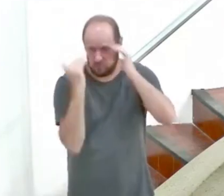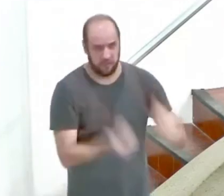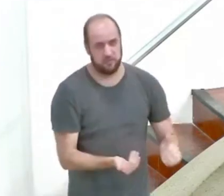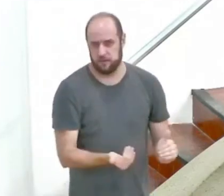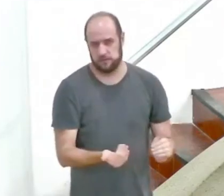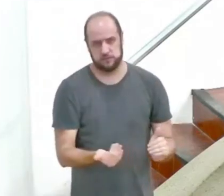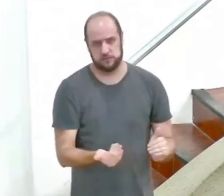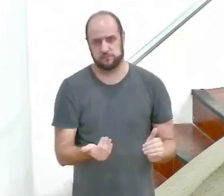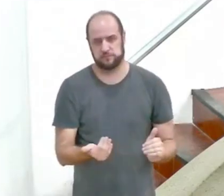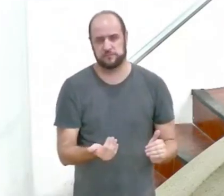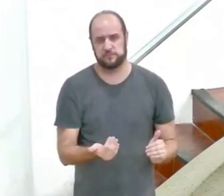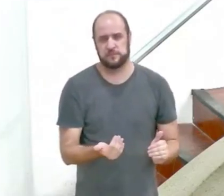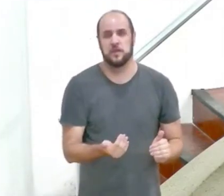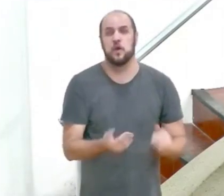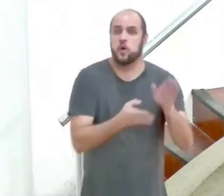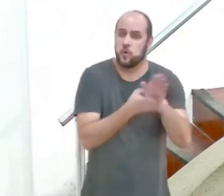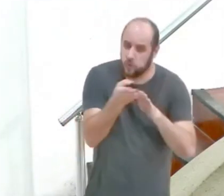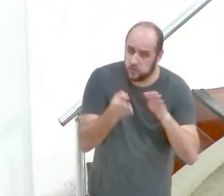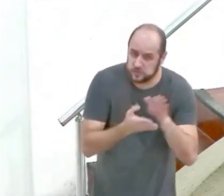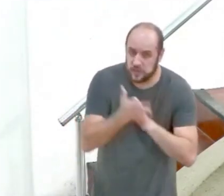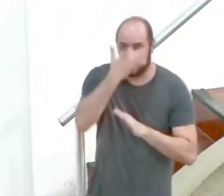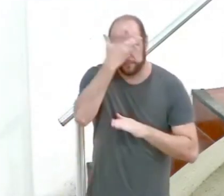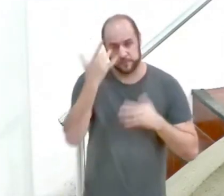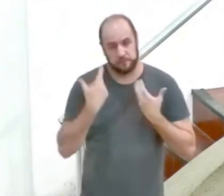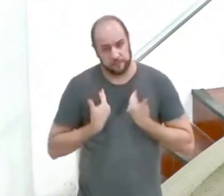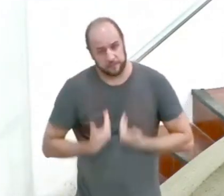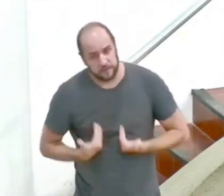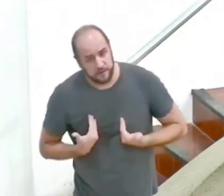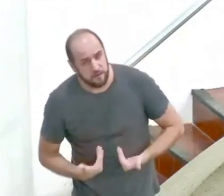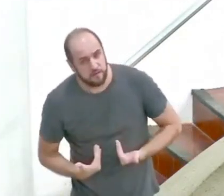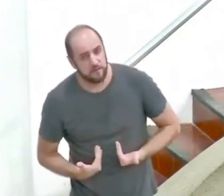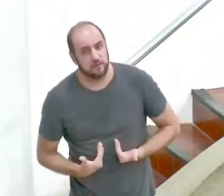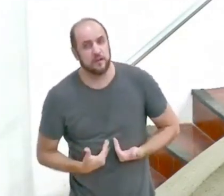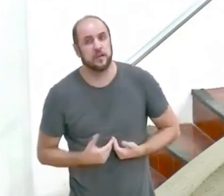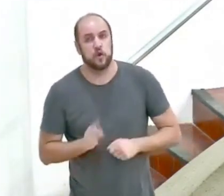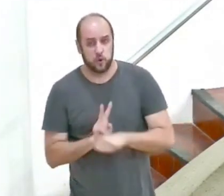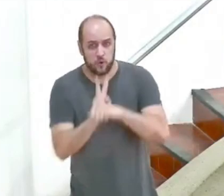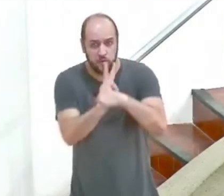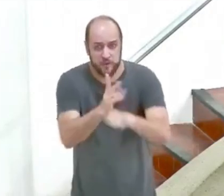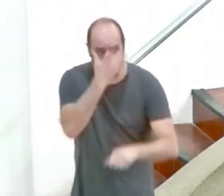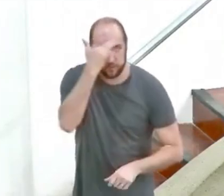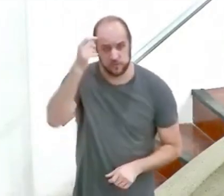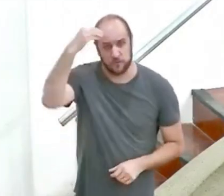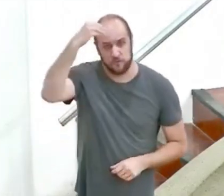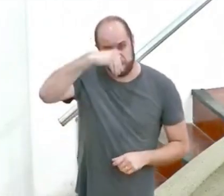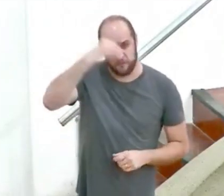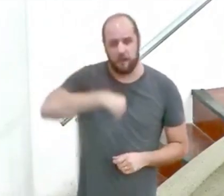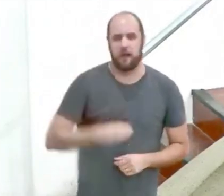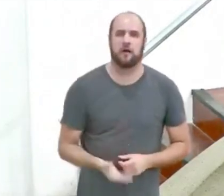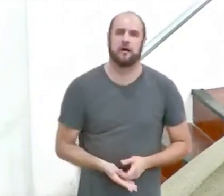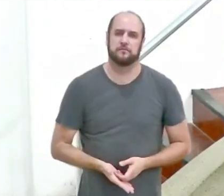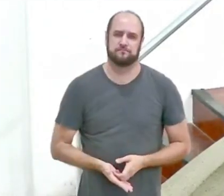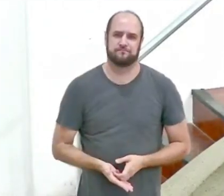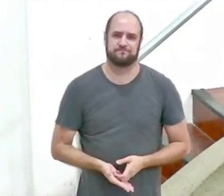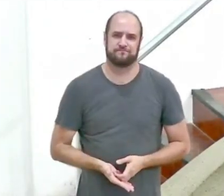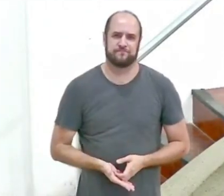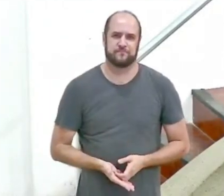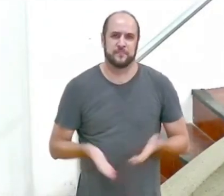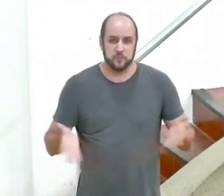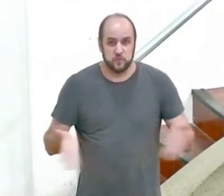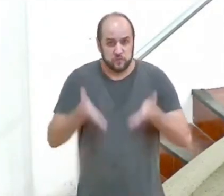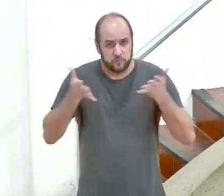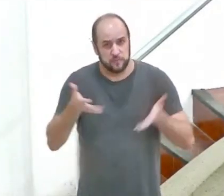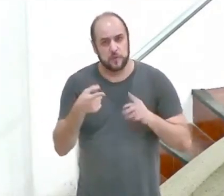que consolem os desanimados e que amparem os fracos insubmissos desanimados